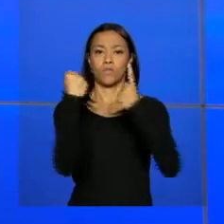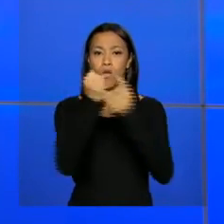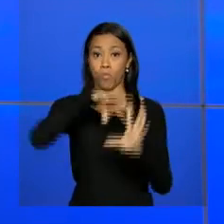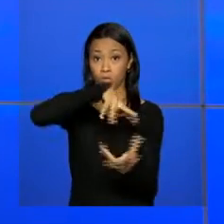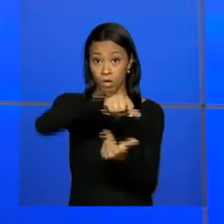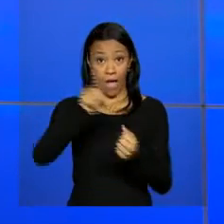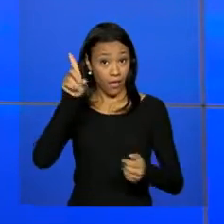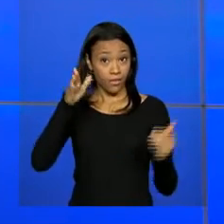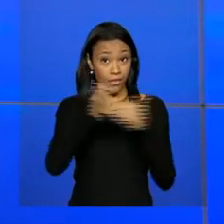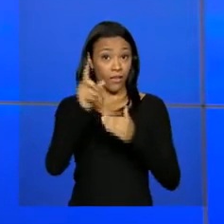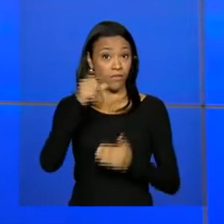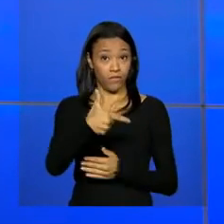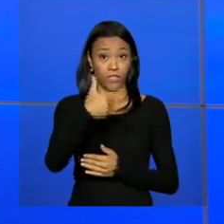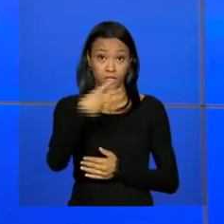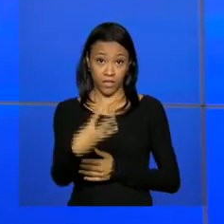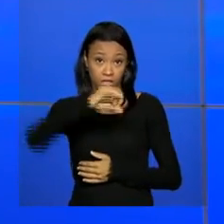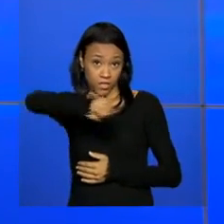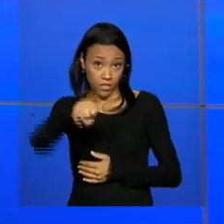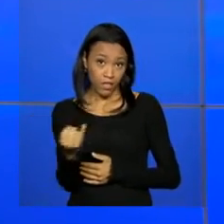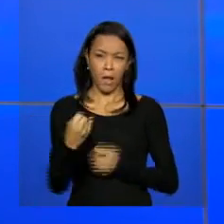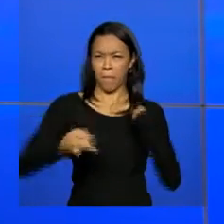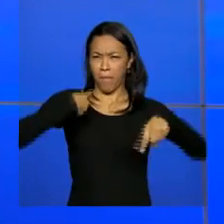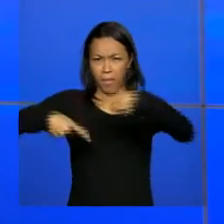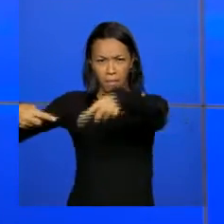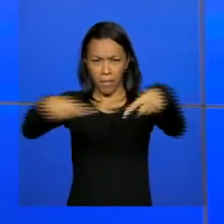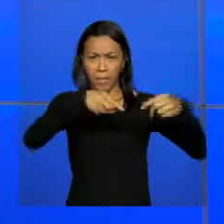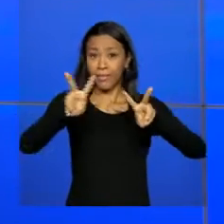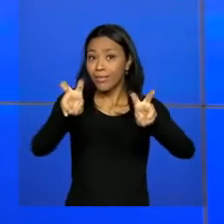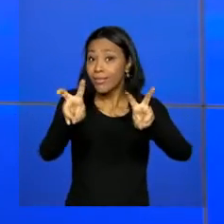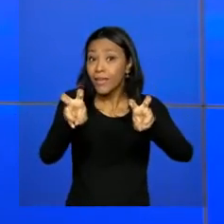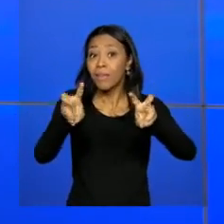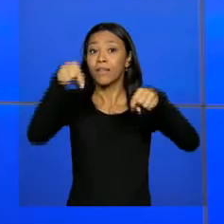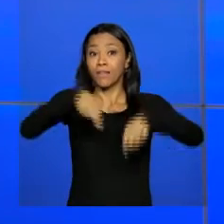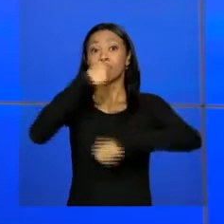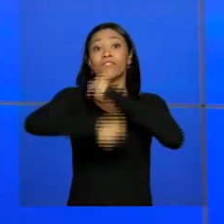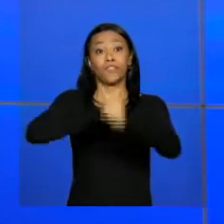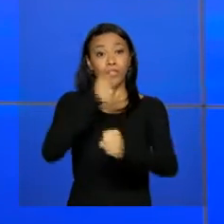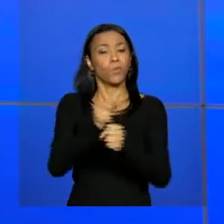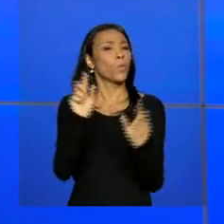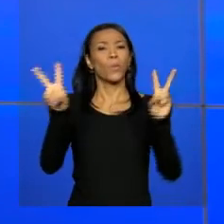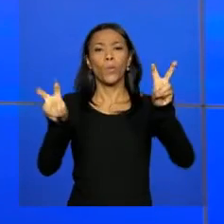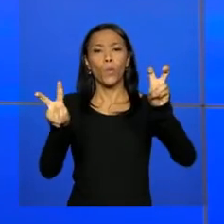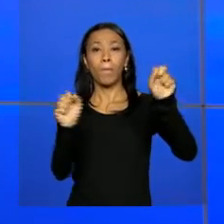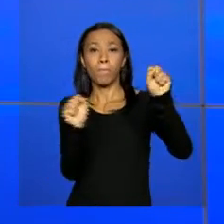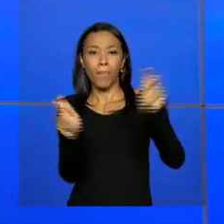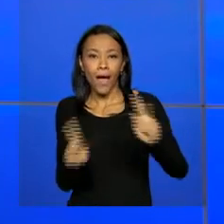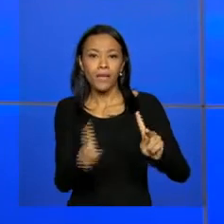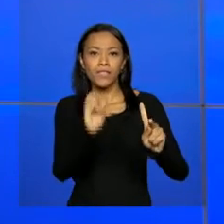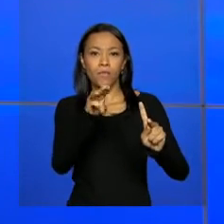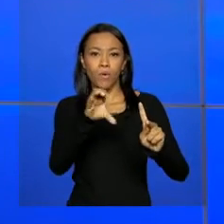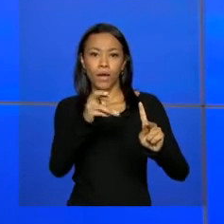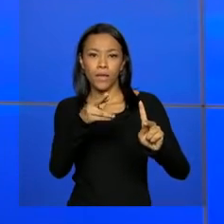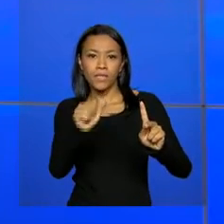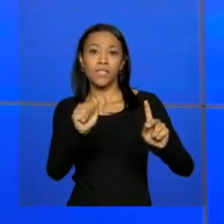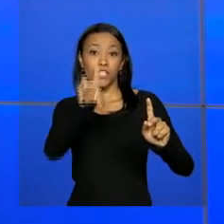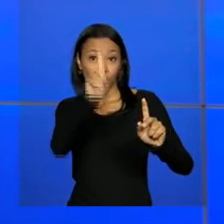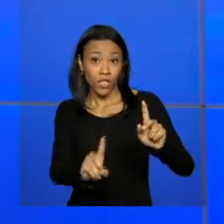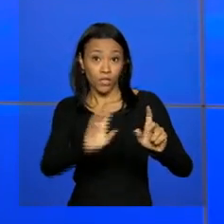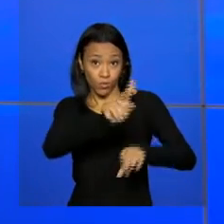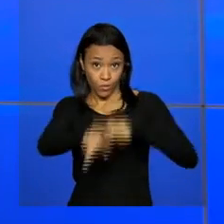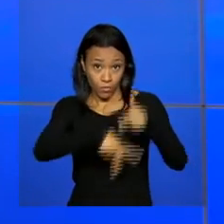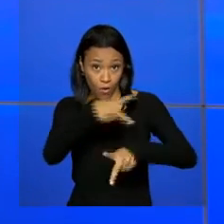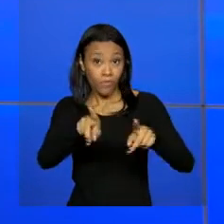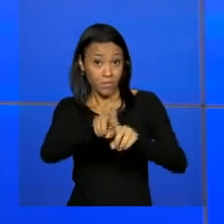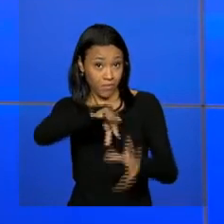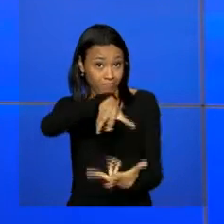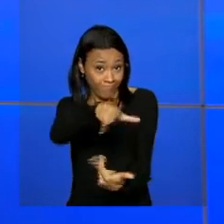23 de janeiro vão ser debatidas questões relacionadas ao tema deste ano, que é paz, democracia, direitos dos povos